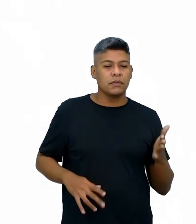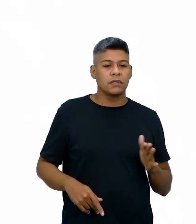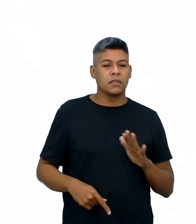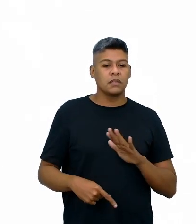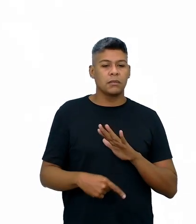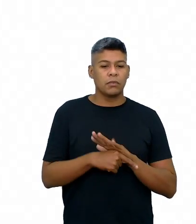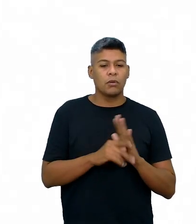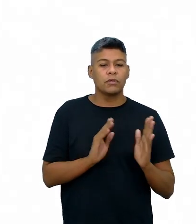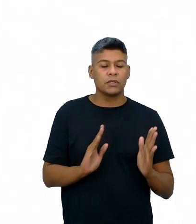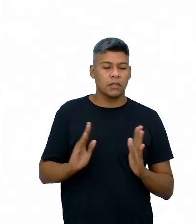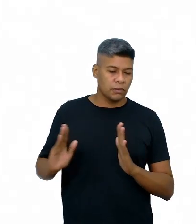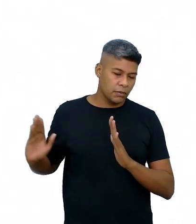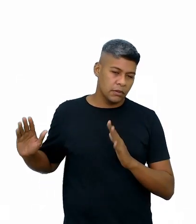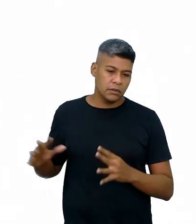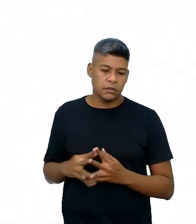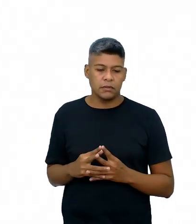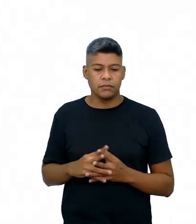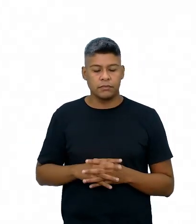também da sequência,